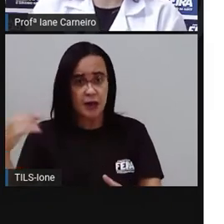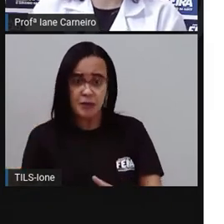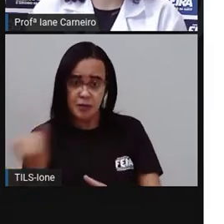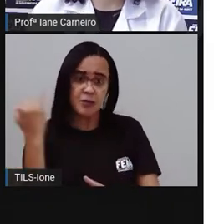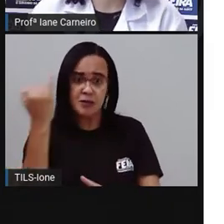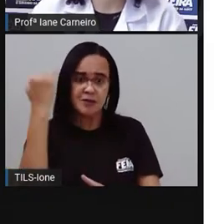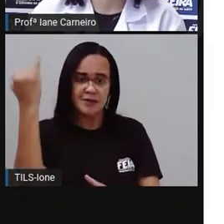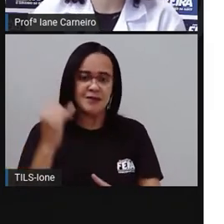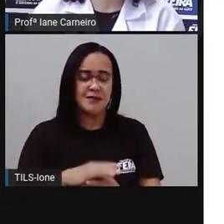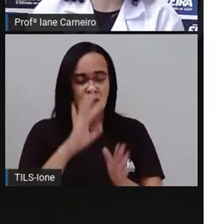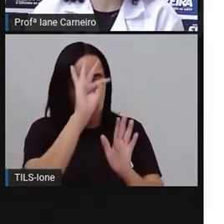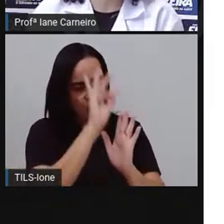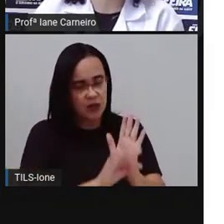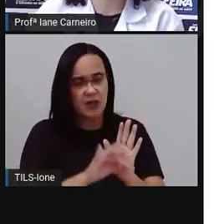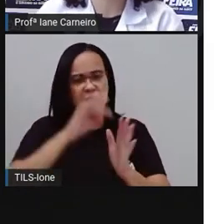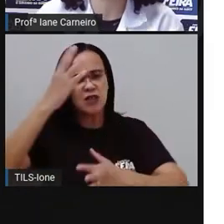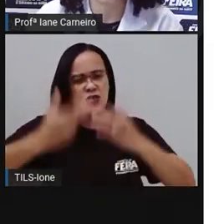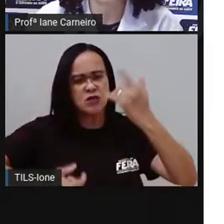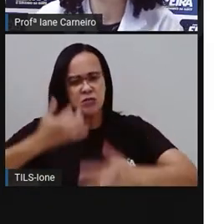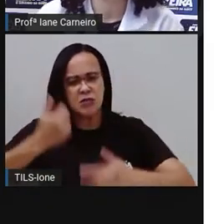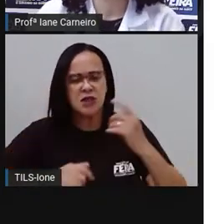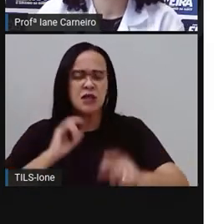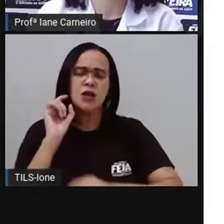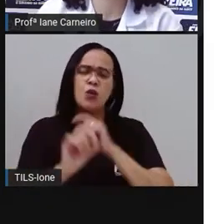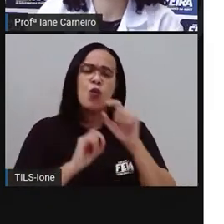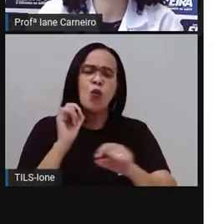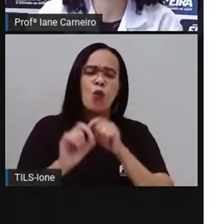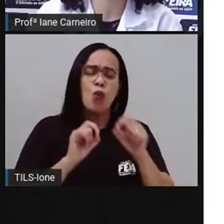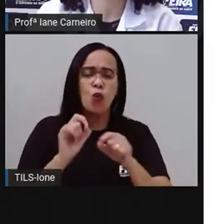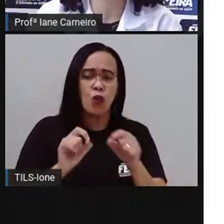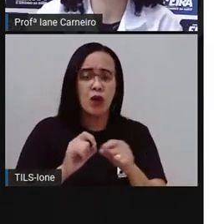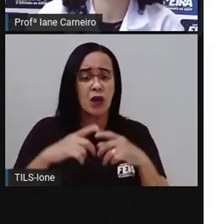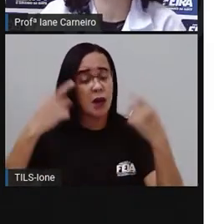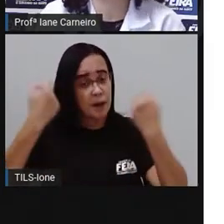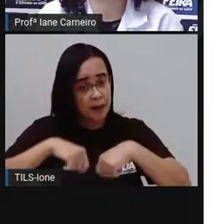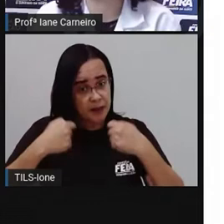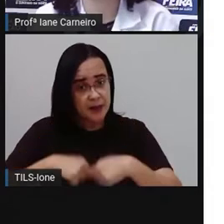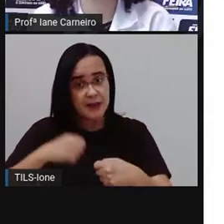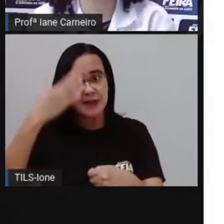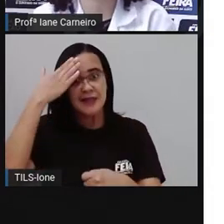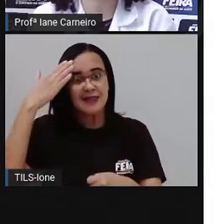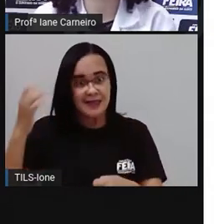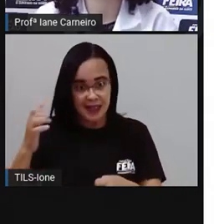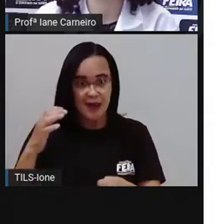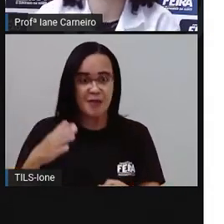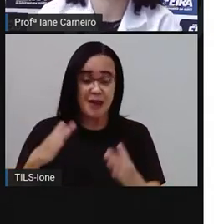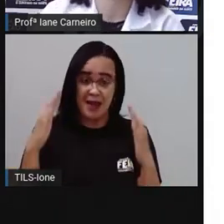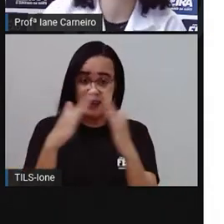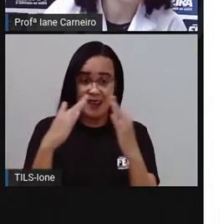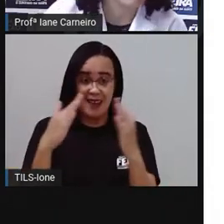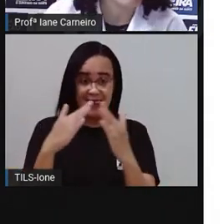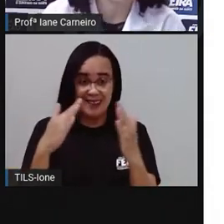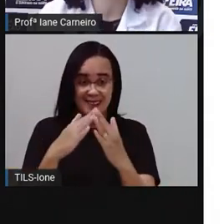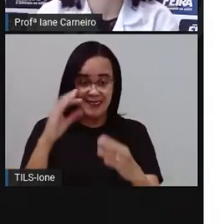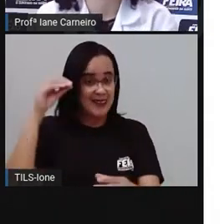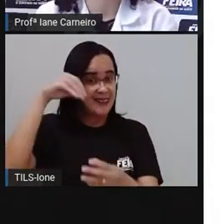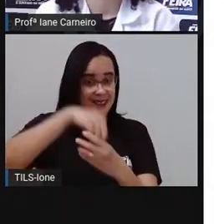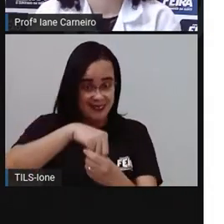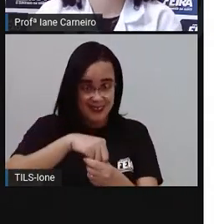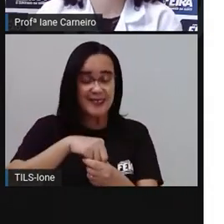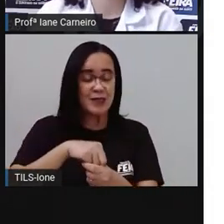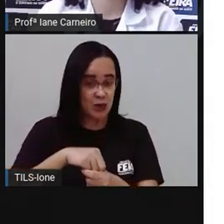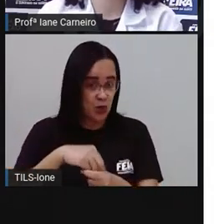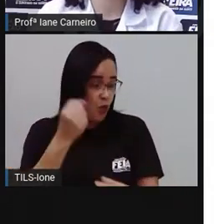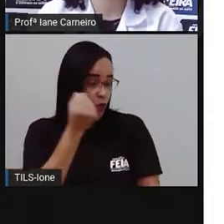No texto ele fala, no livro, o Marcelo fala que a gente precisa saber o nosso endereço. Como a Pró falou, para receber cartas.